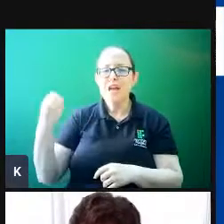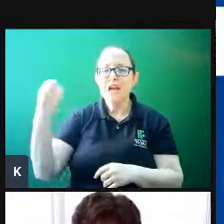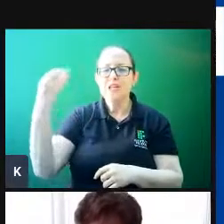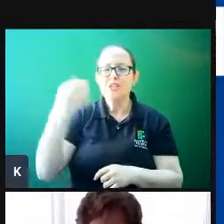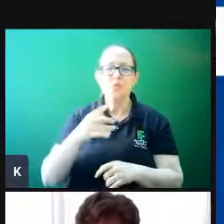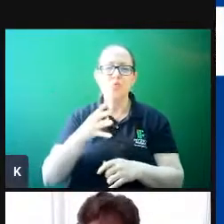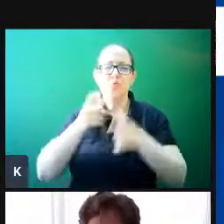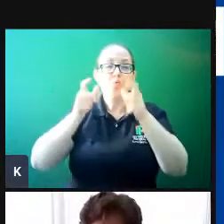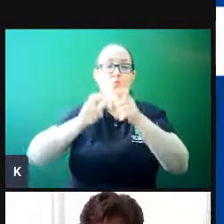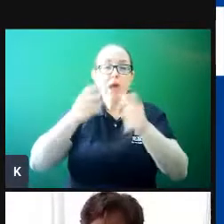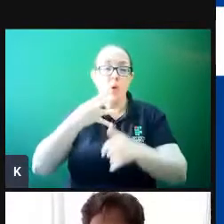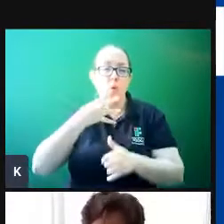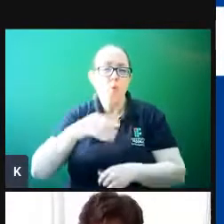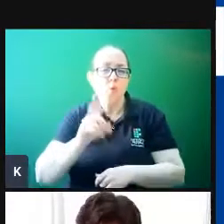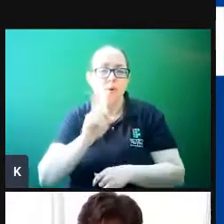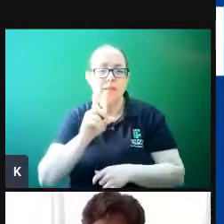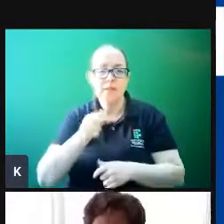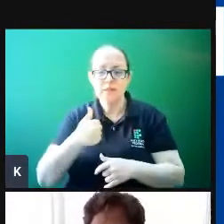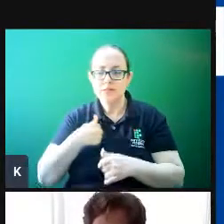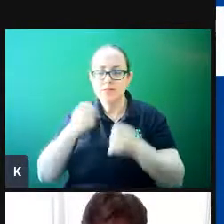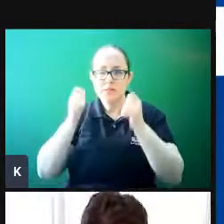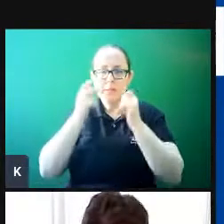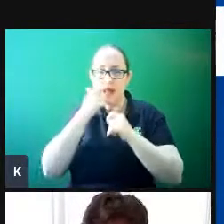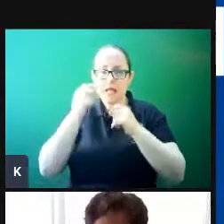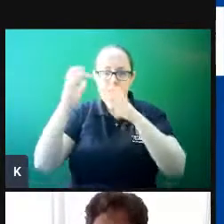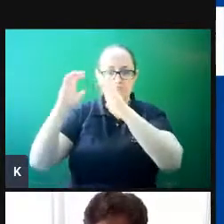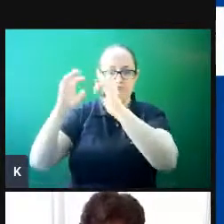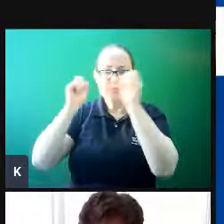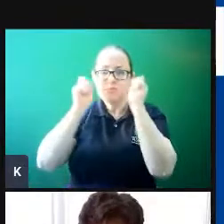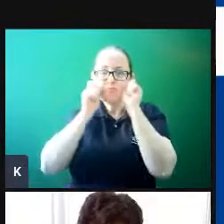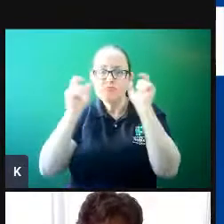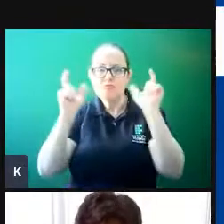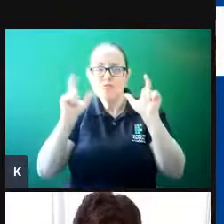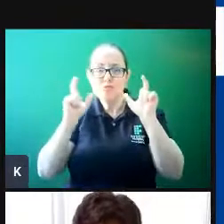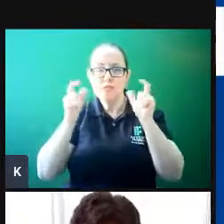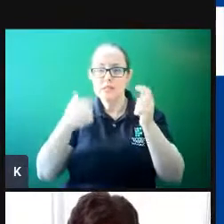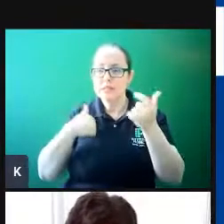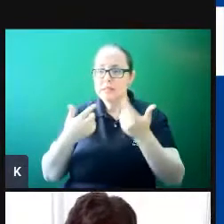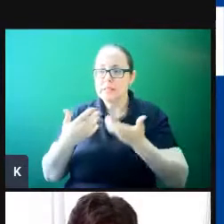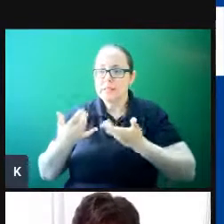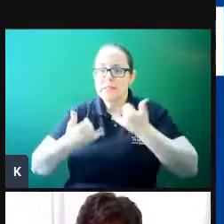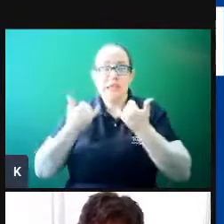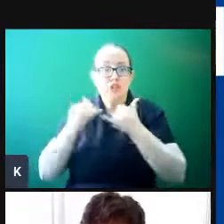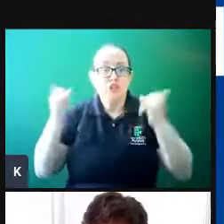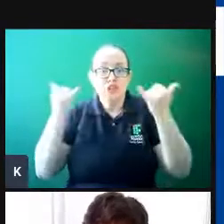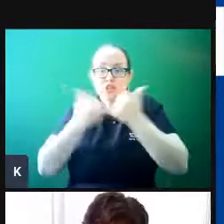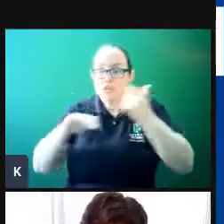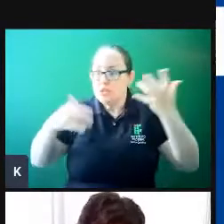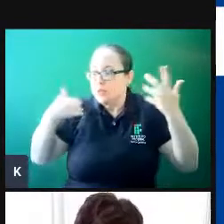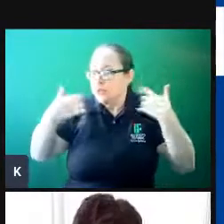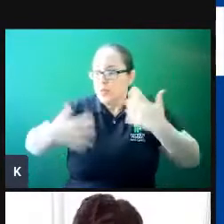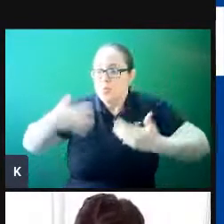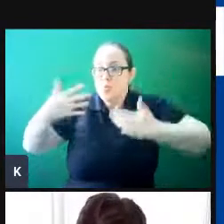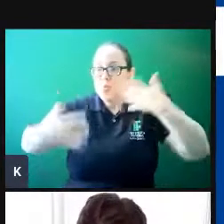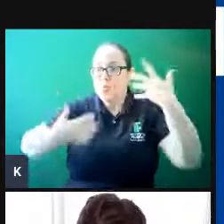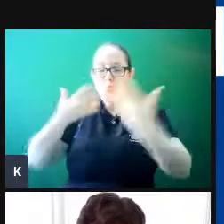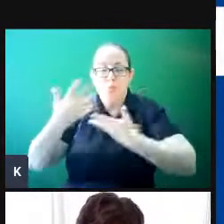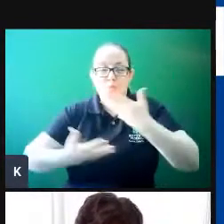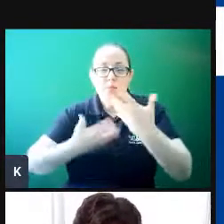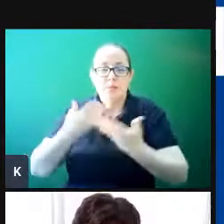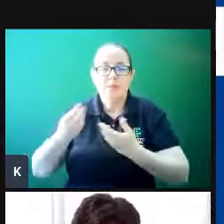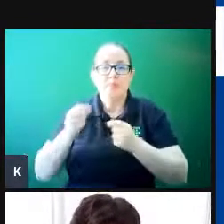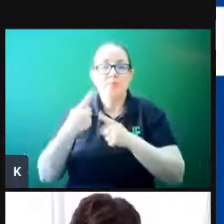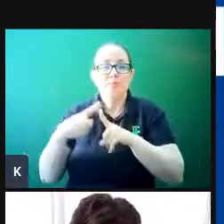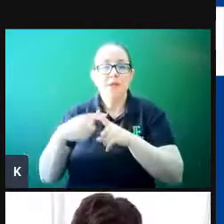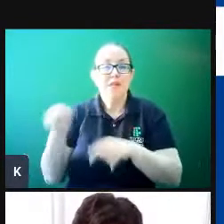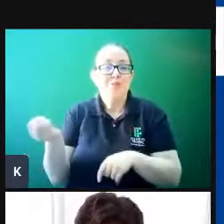desconhecido, a gente fica um pouco nesse estado de alerta, a gente gasta mais energia, de fato gasta, e qualquer situação nova,